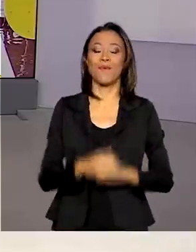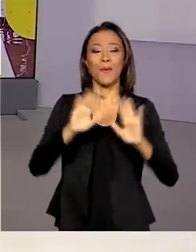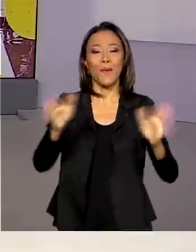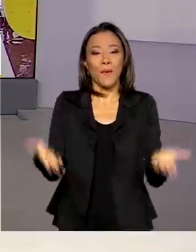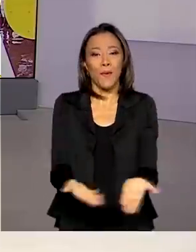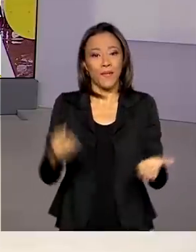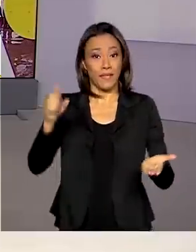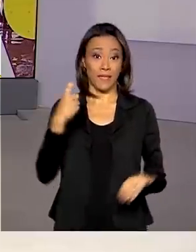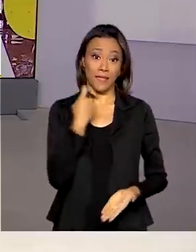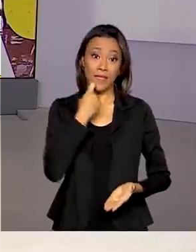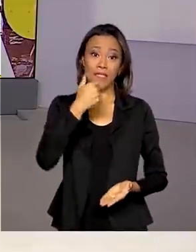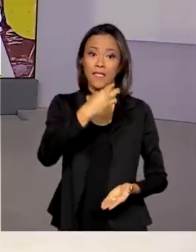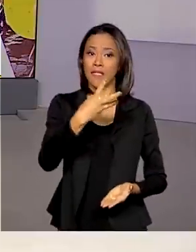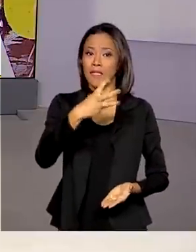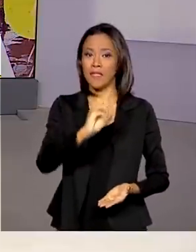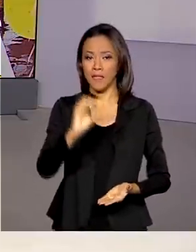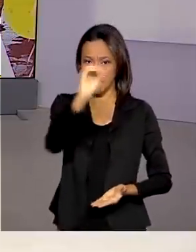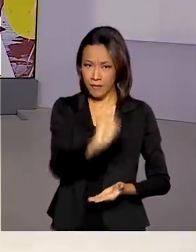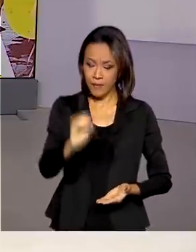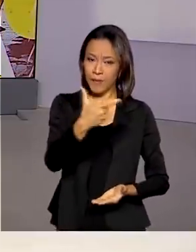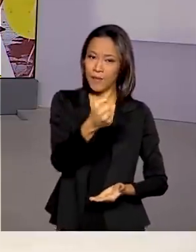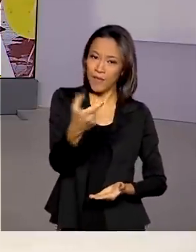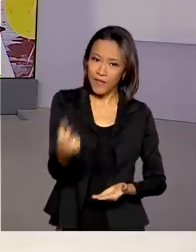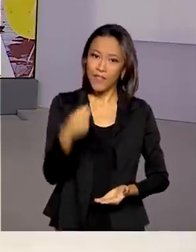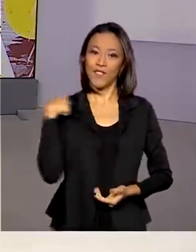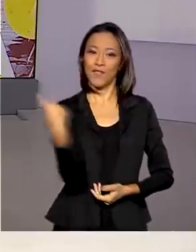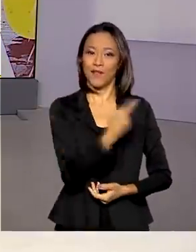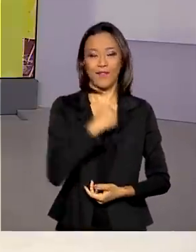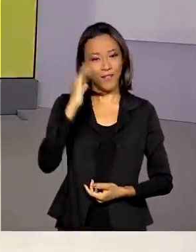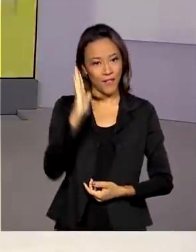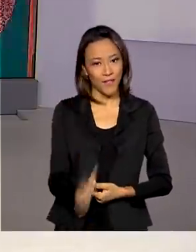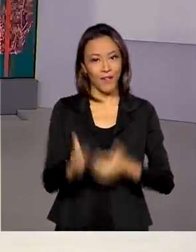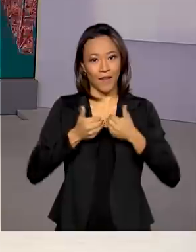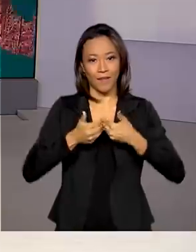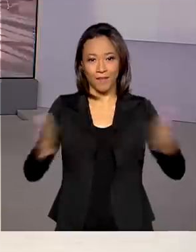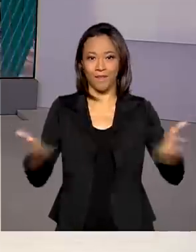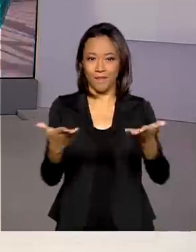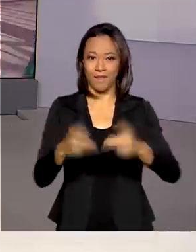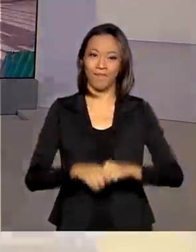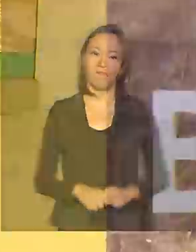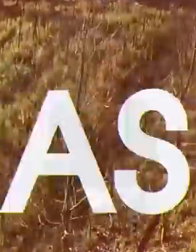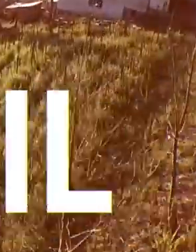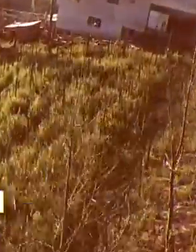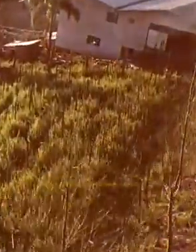sexta-feira, 30 de outubro de 2020. O Brasil em Dia já está no ar.